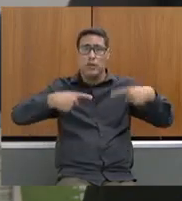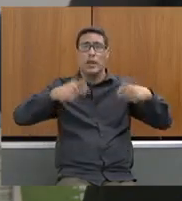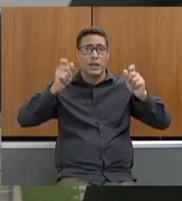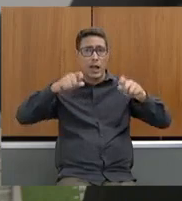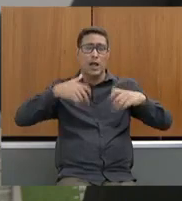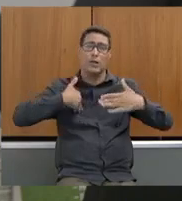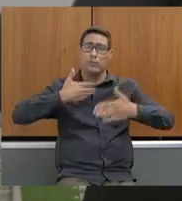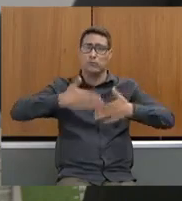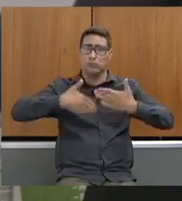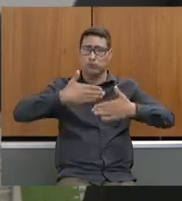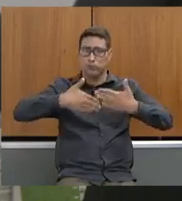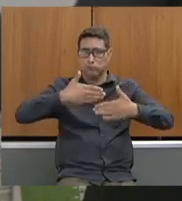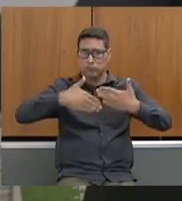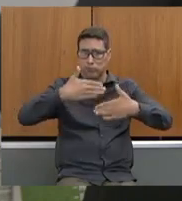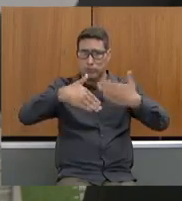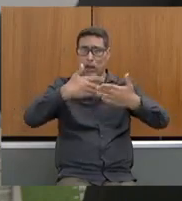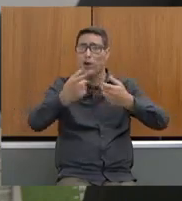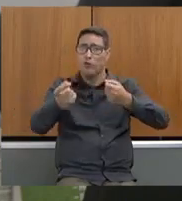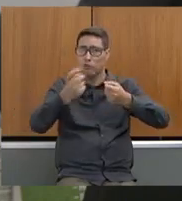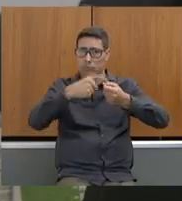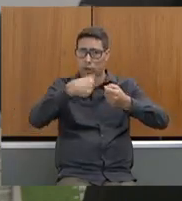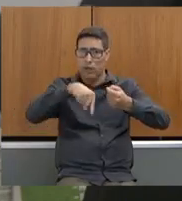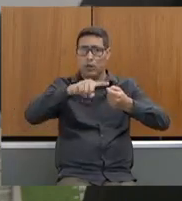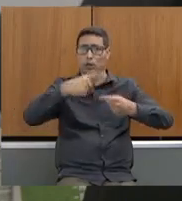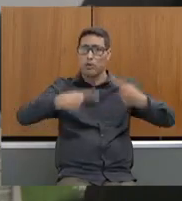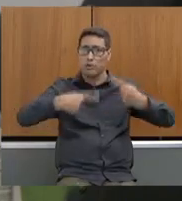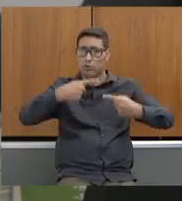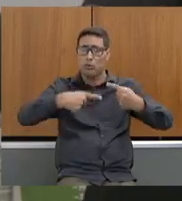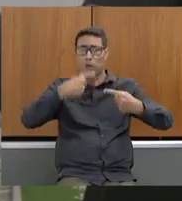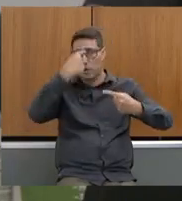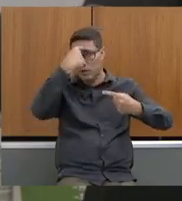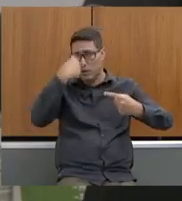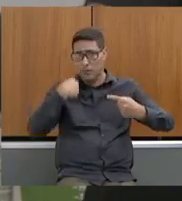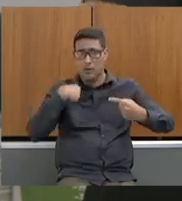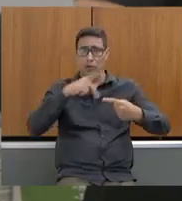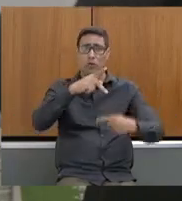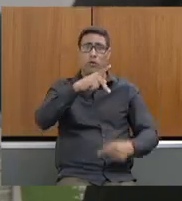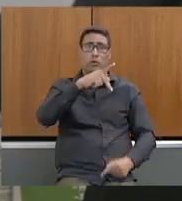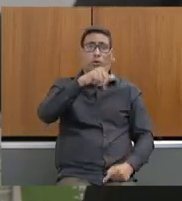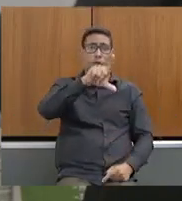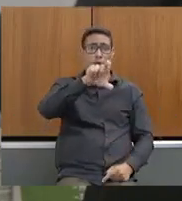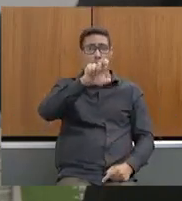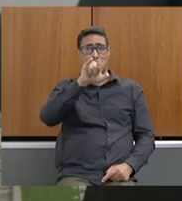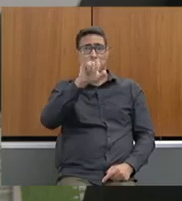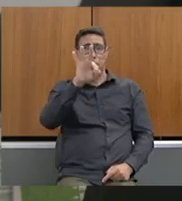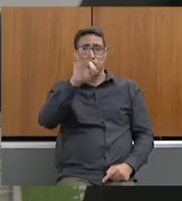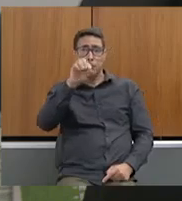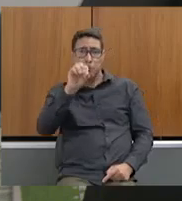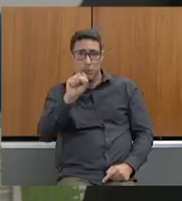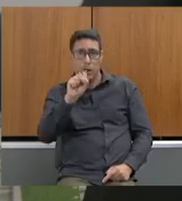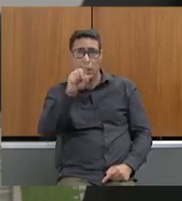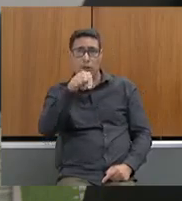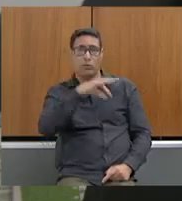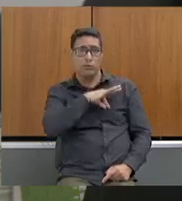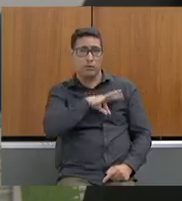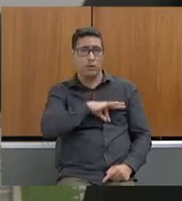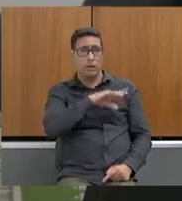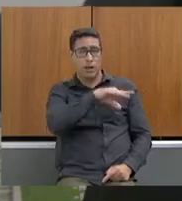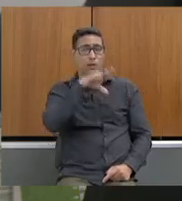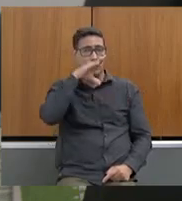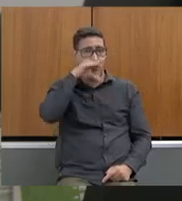a voltar à nossa discussão em relação aos pleitos, aos legítimos pleitos dos servidores do meio ambiente.